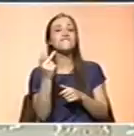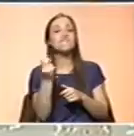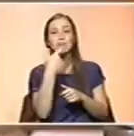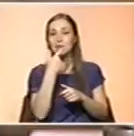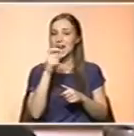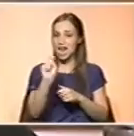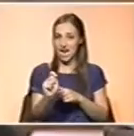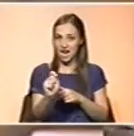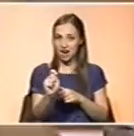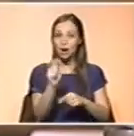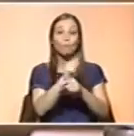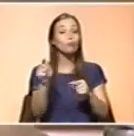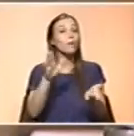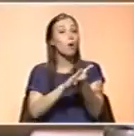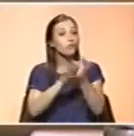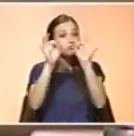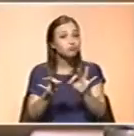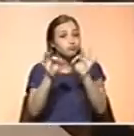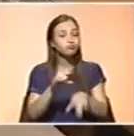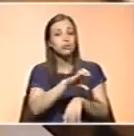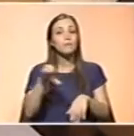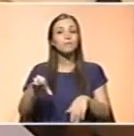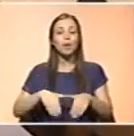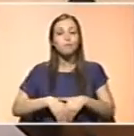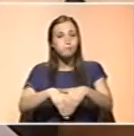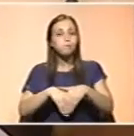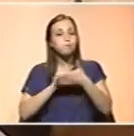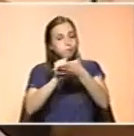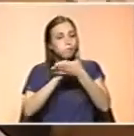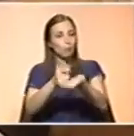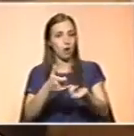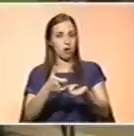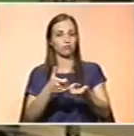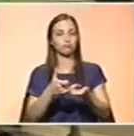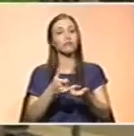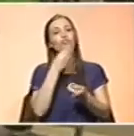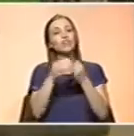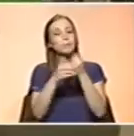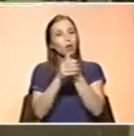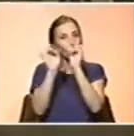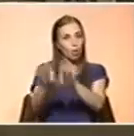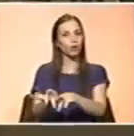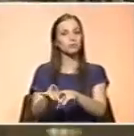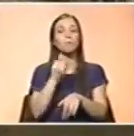evidência científica de que combate a infertilidade e o envelhecimento. Pode ser encontrada nas sementes de girassol,